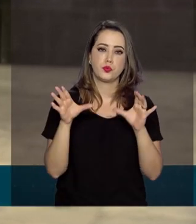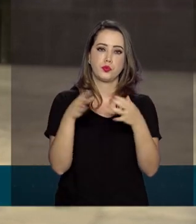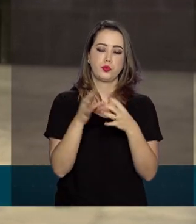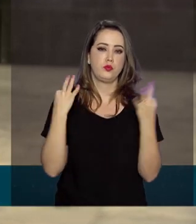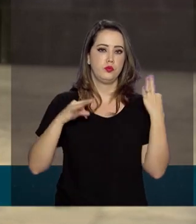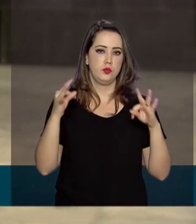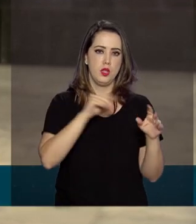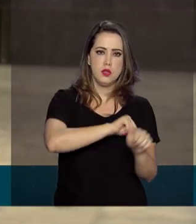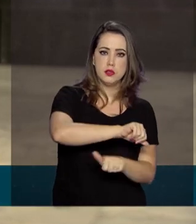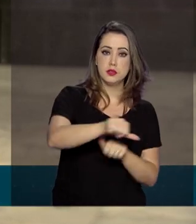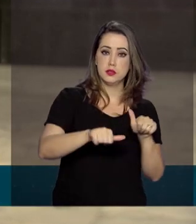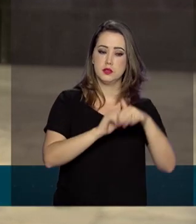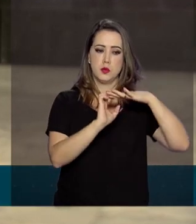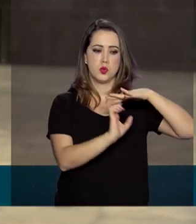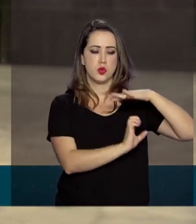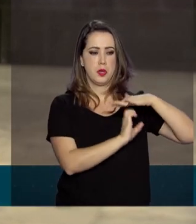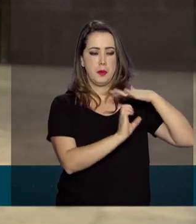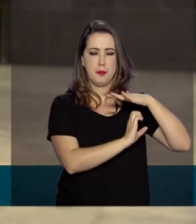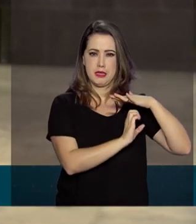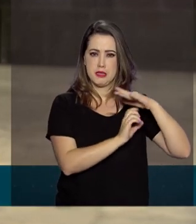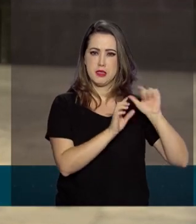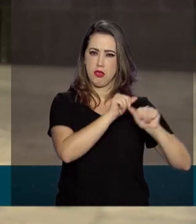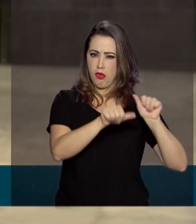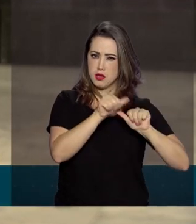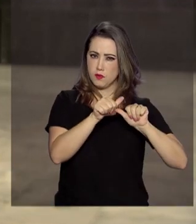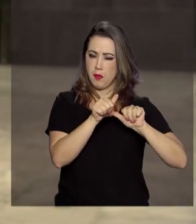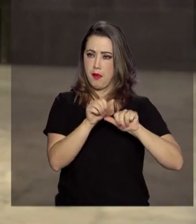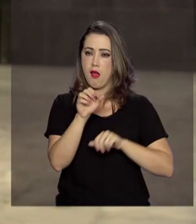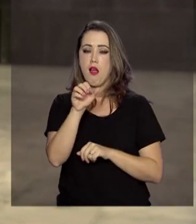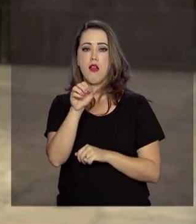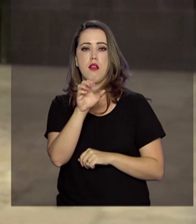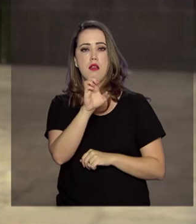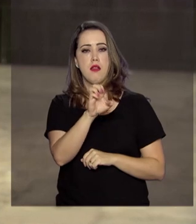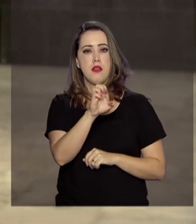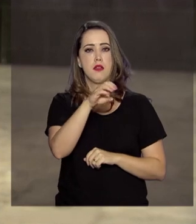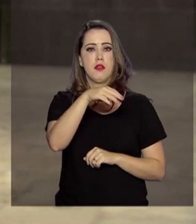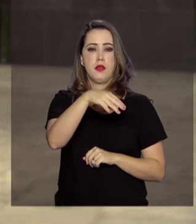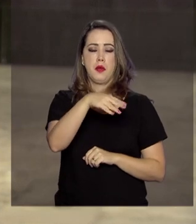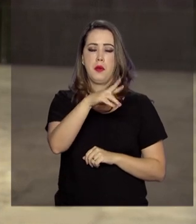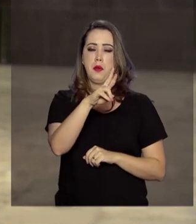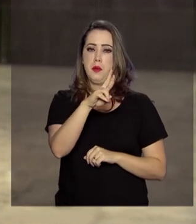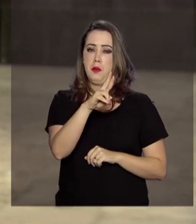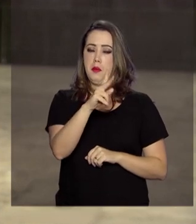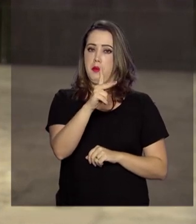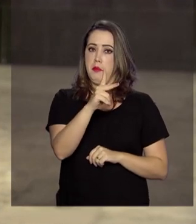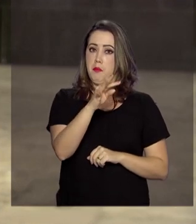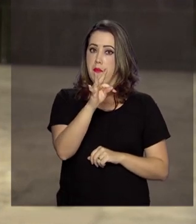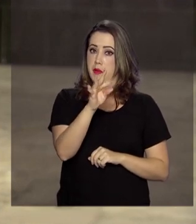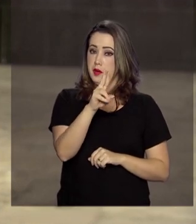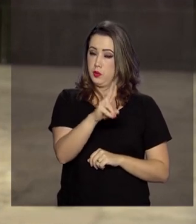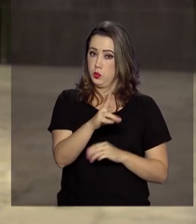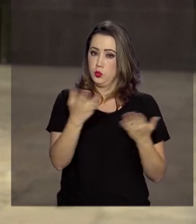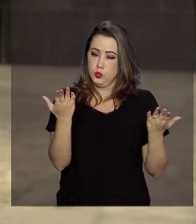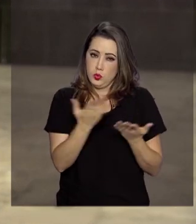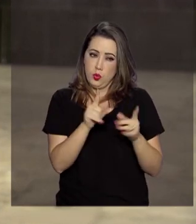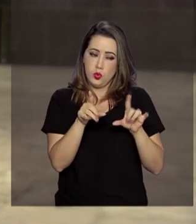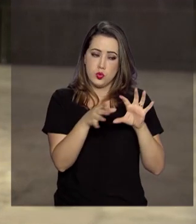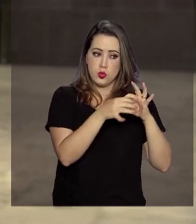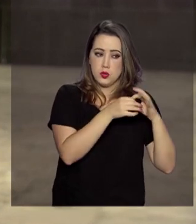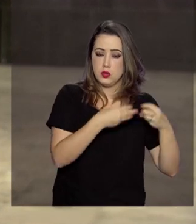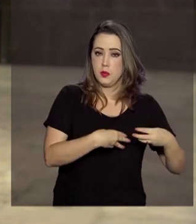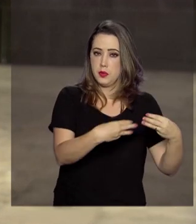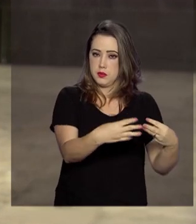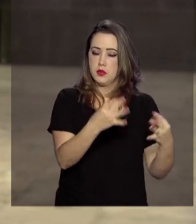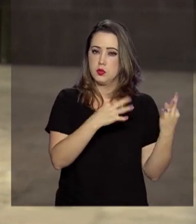transformação da Embratur em agência. Atualmente, a Embratur é uma autarquia vinculada ao Ministério do Turismo. O